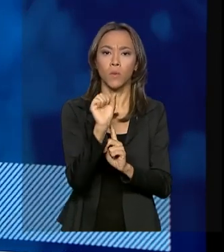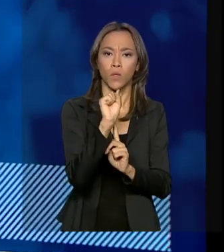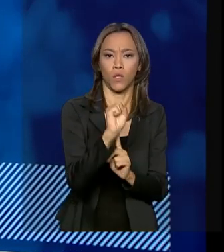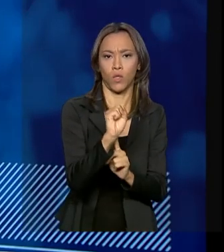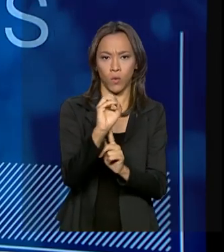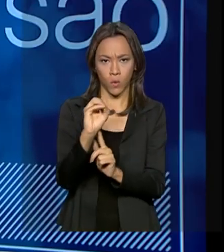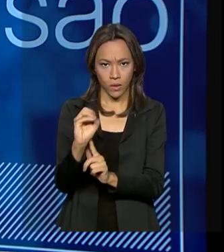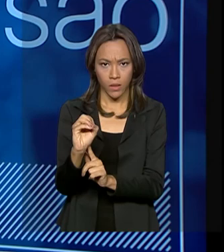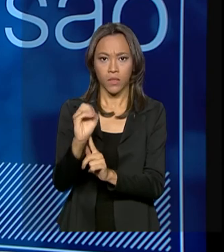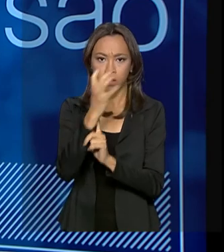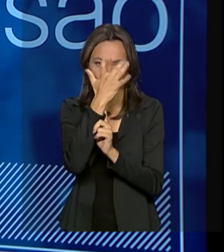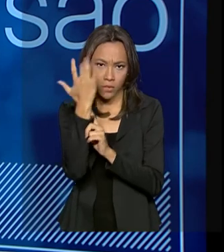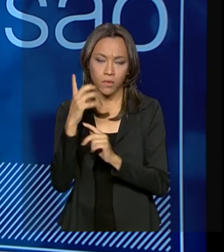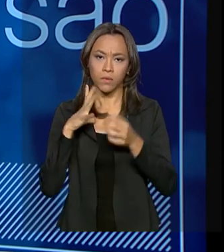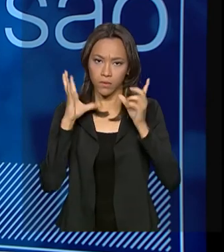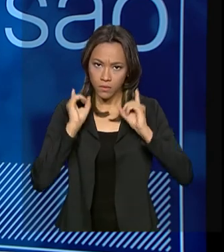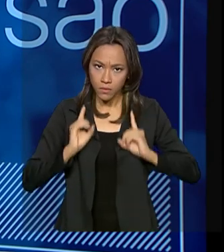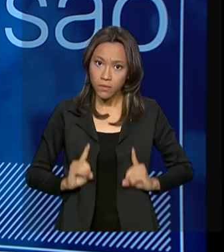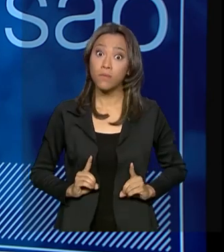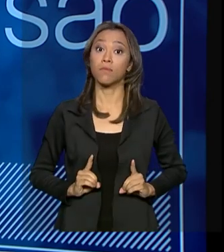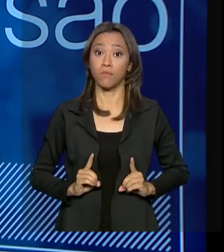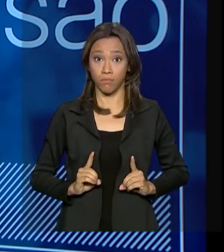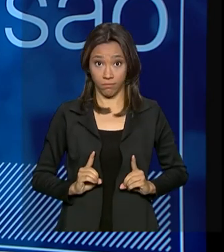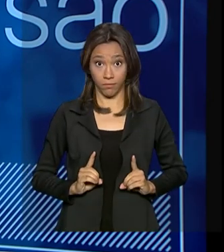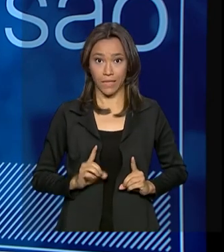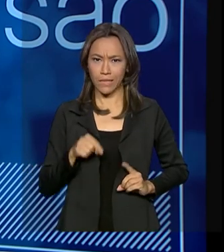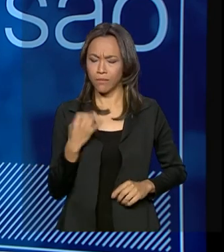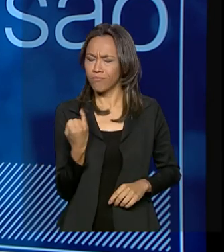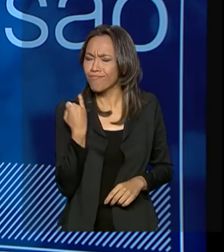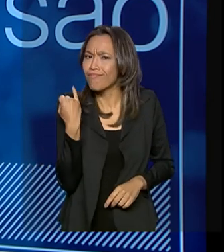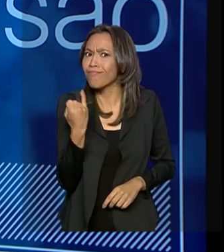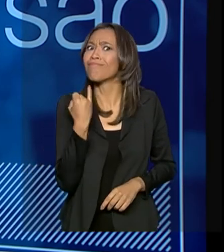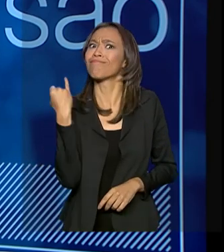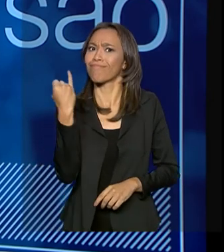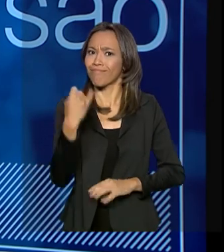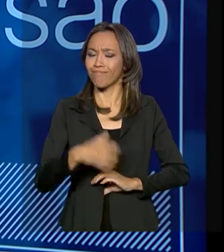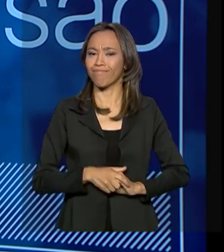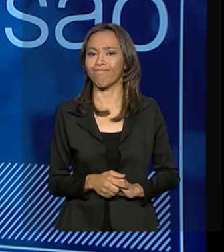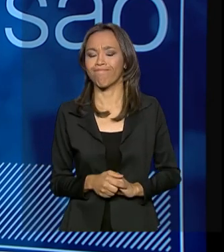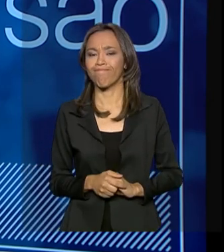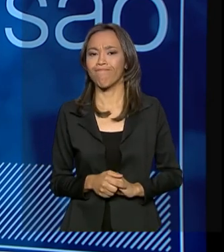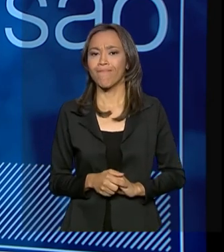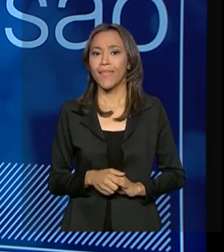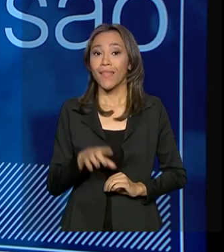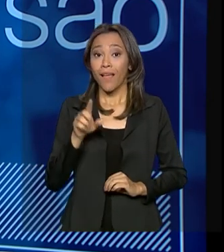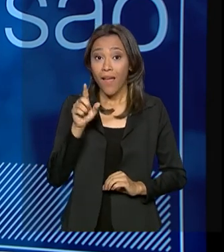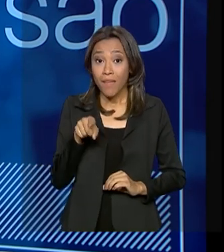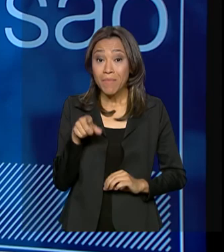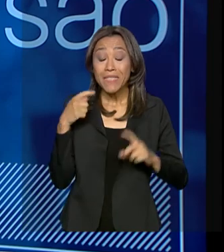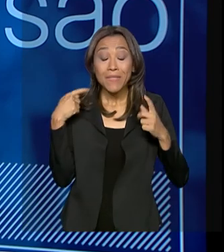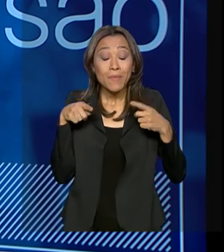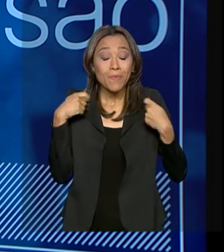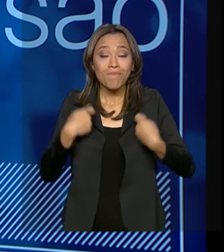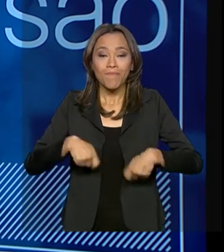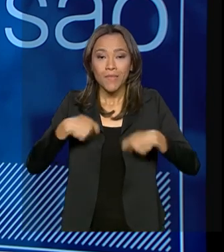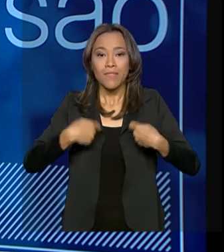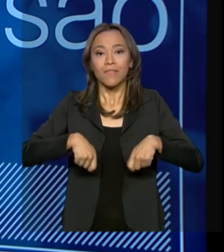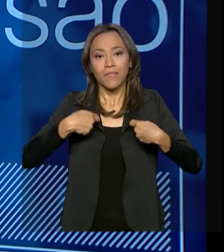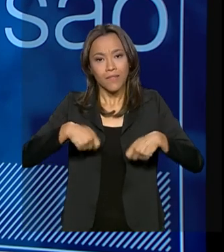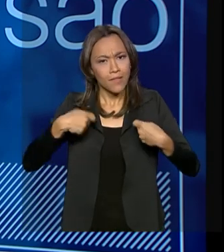pessoas com deficiência. E muito importante. Mais do que ser uma necessidade,